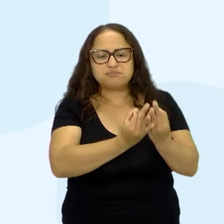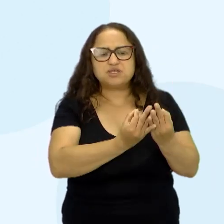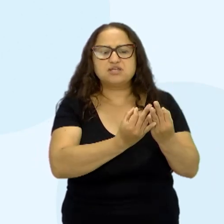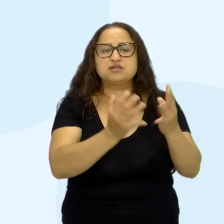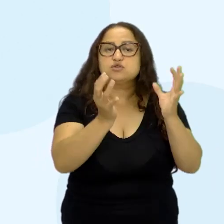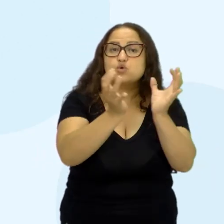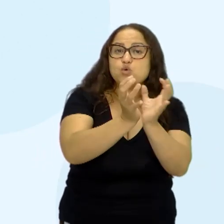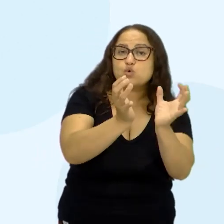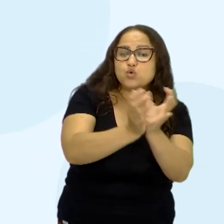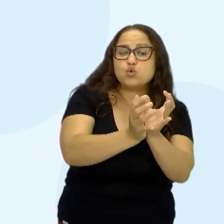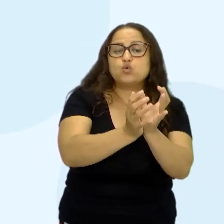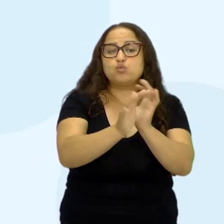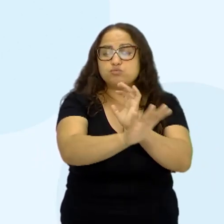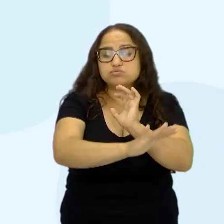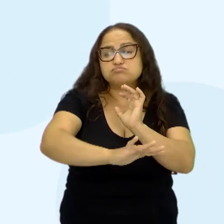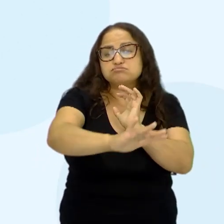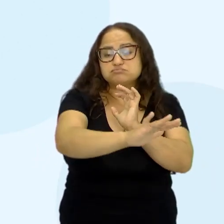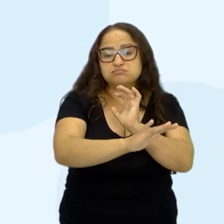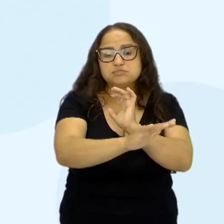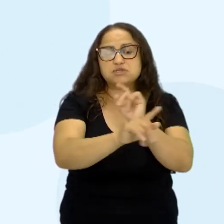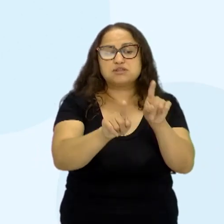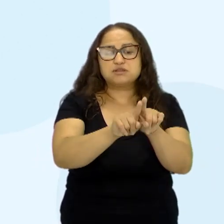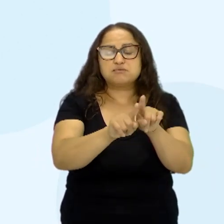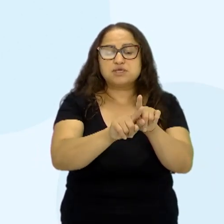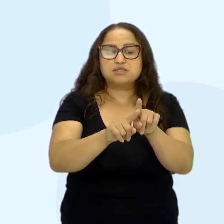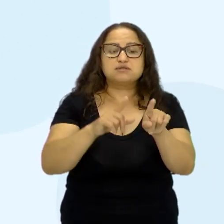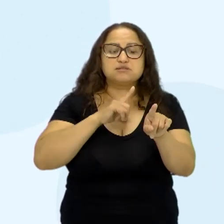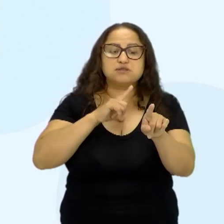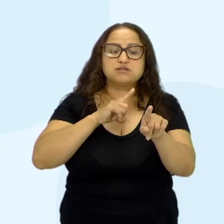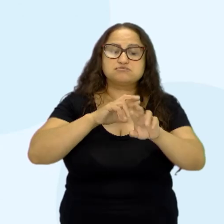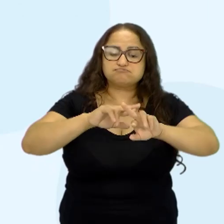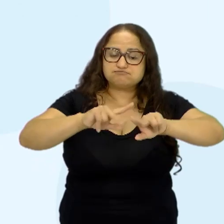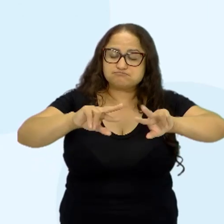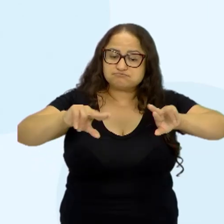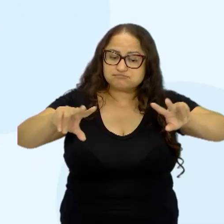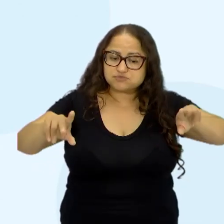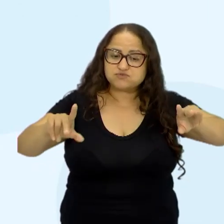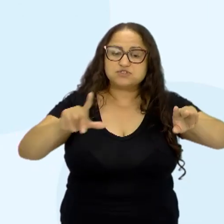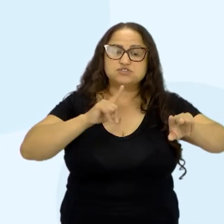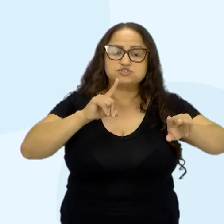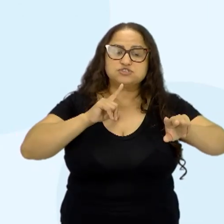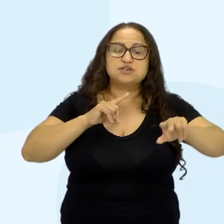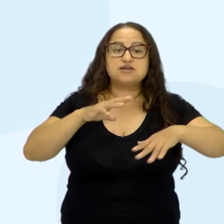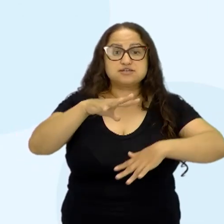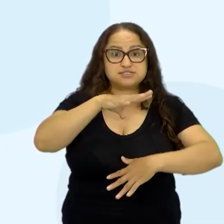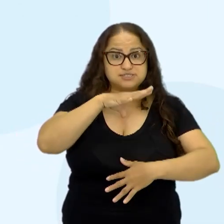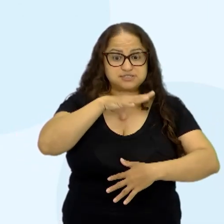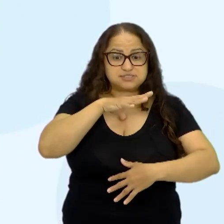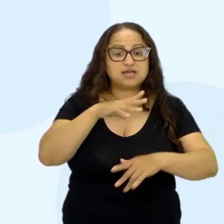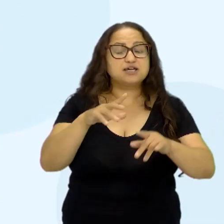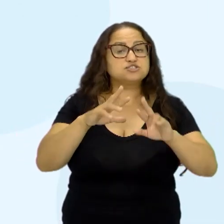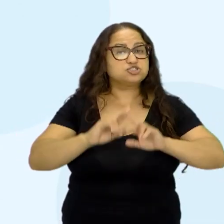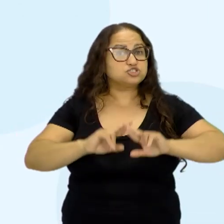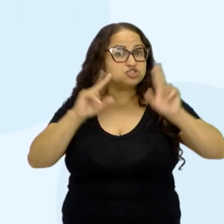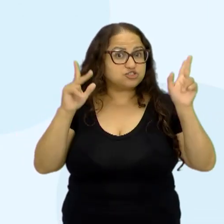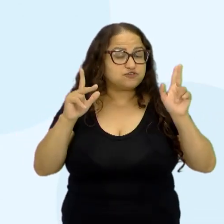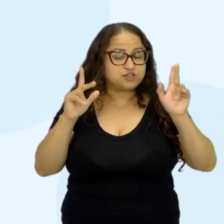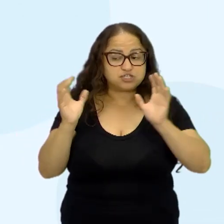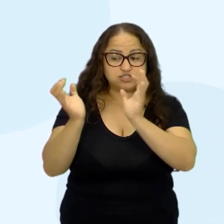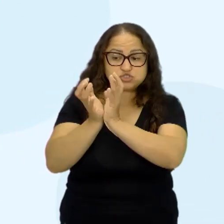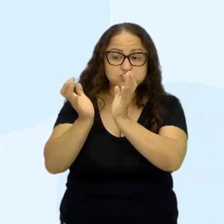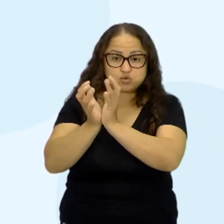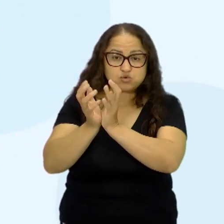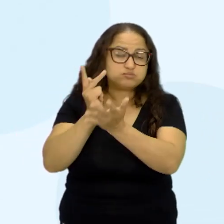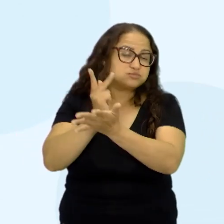indivíduos, dentro da coletividade, no campo, na cidade, entre os diferentes grupos e